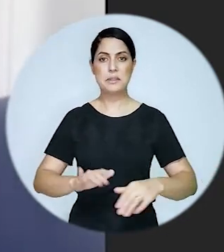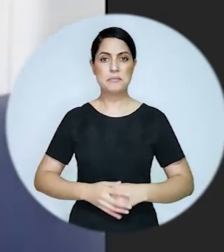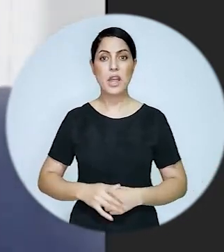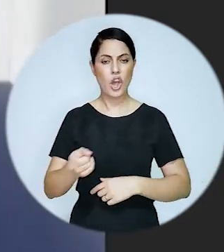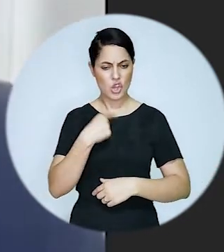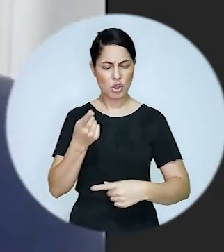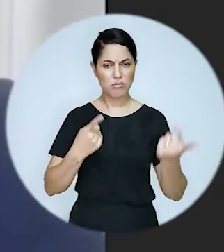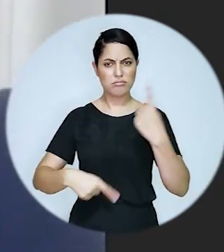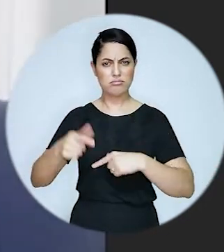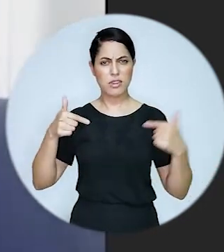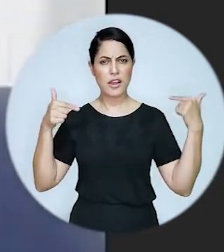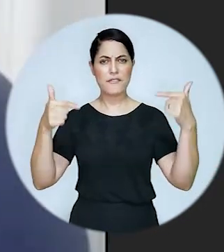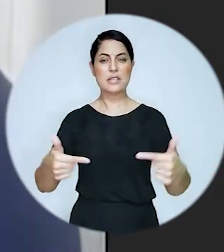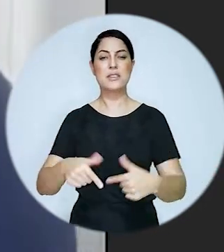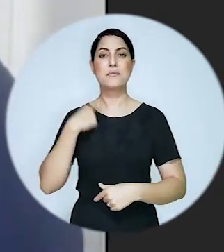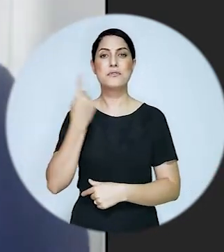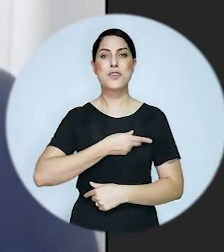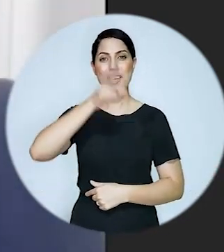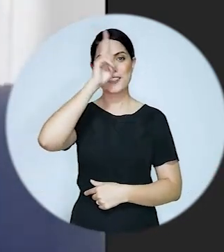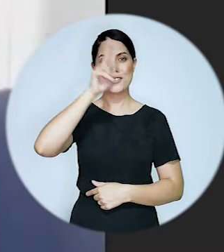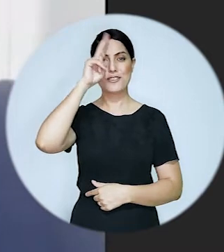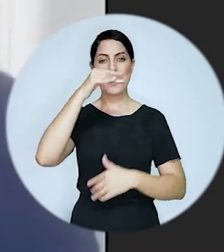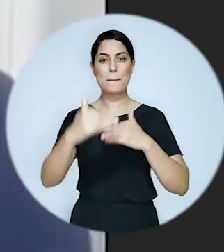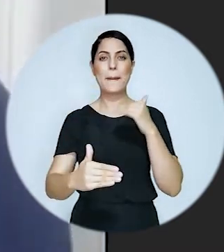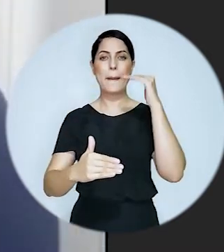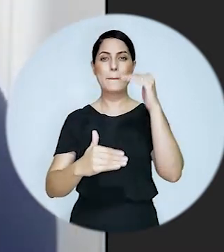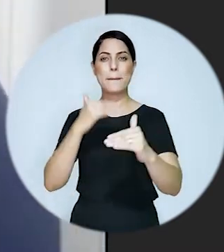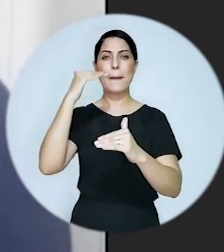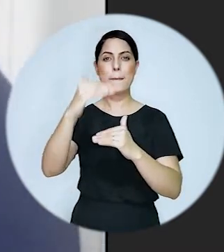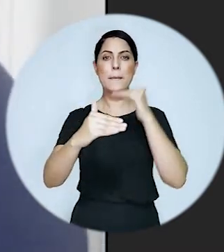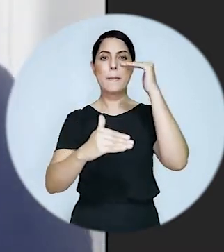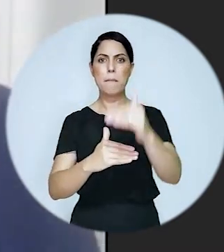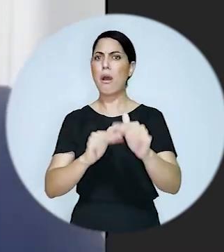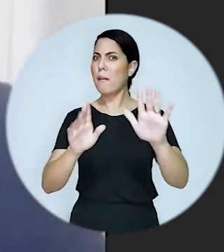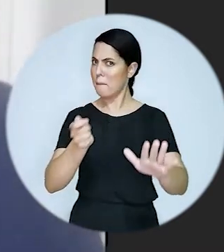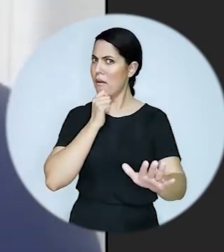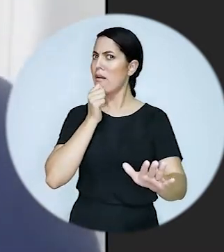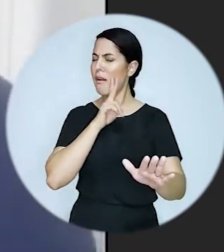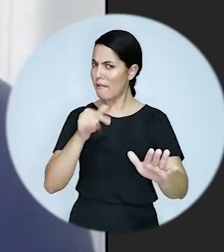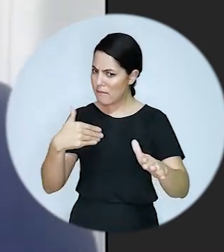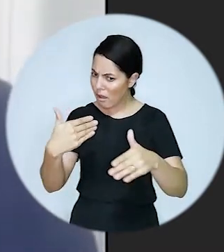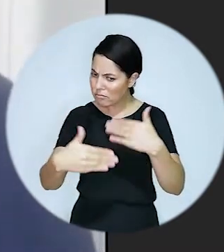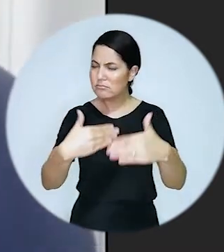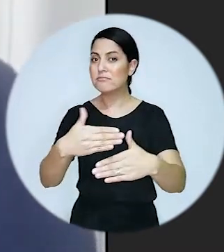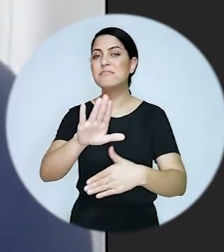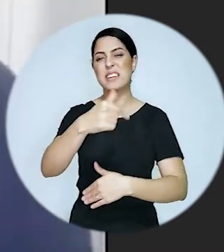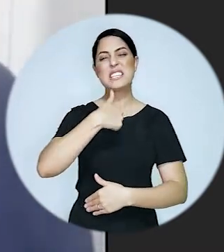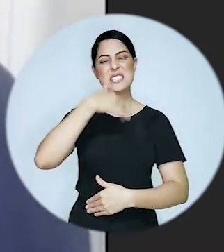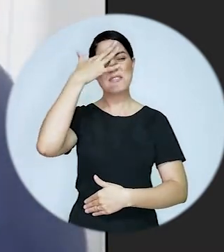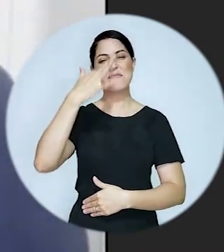opressão. Avançamos e construímos história, mas temos muito ainda a caminhar.